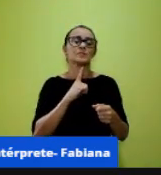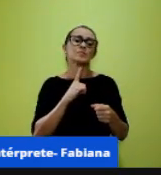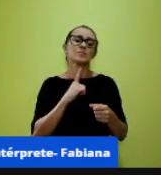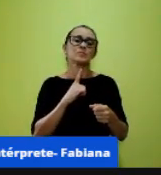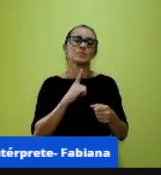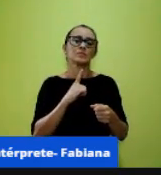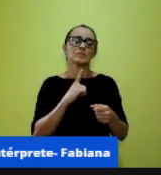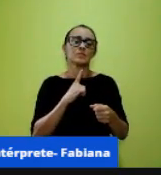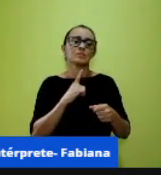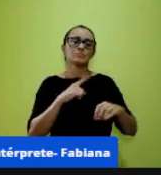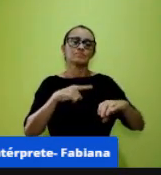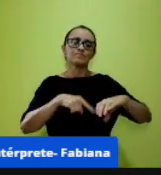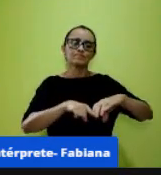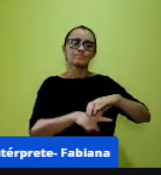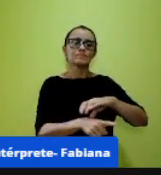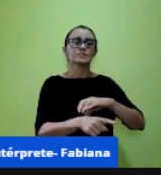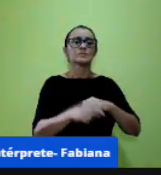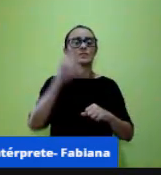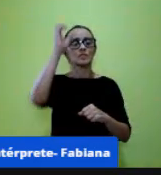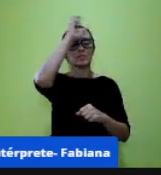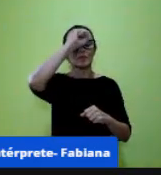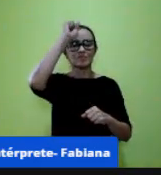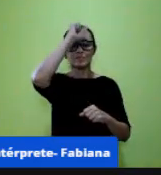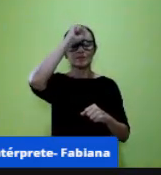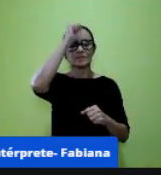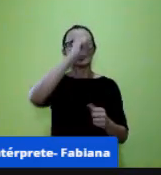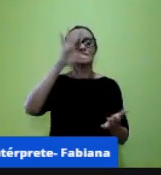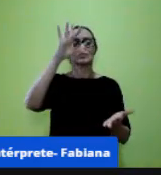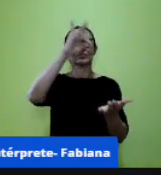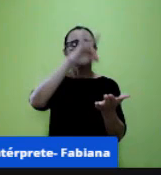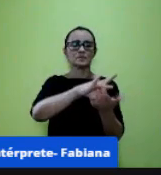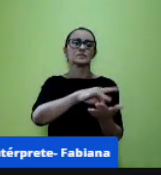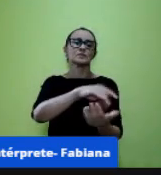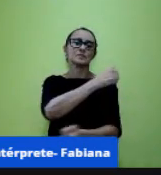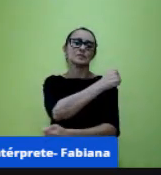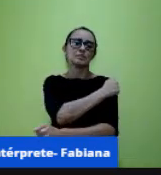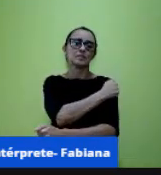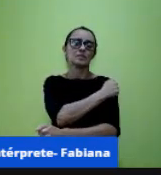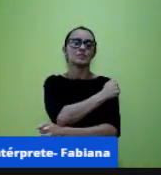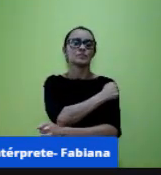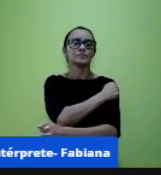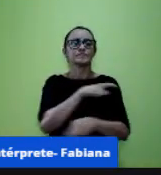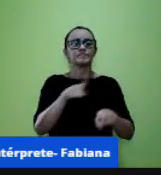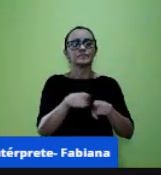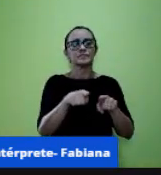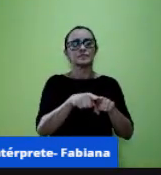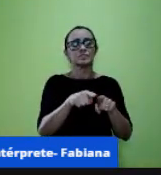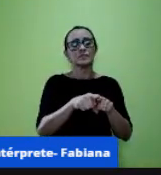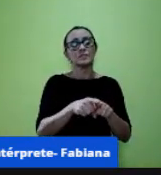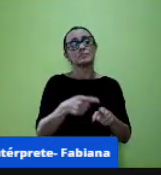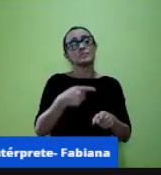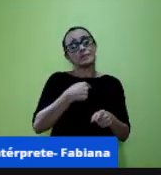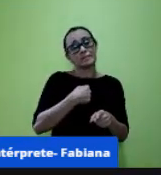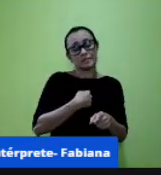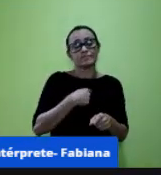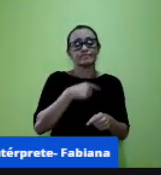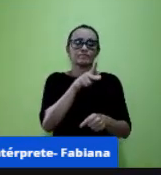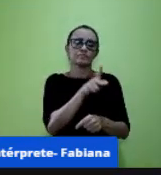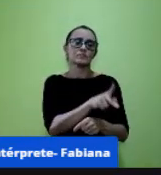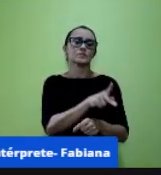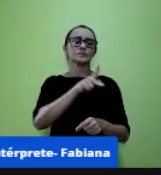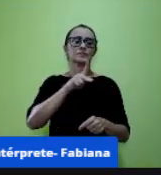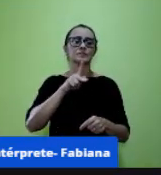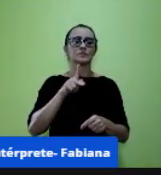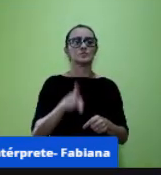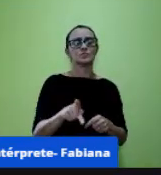aprendizagem mais significada para o aluno e também até para mim enquanto docente de fazer uma